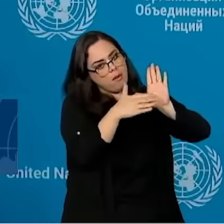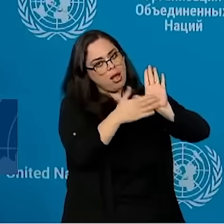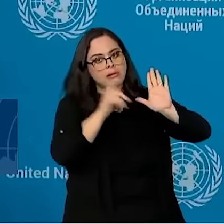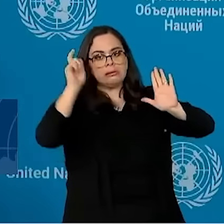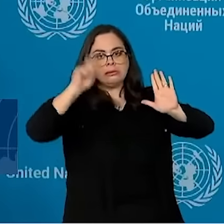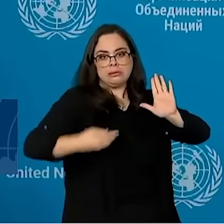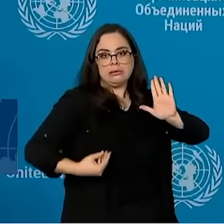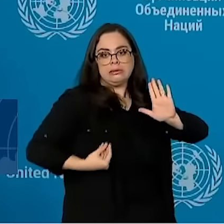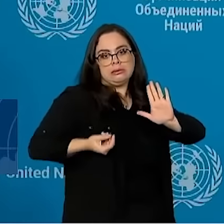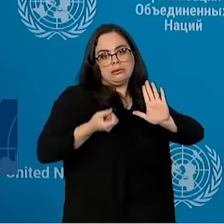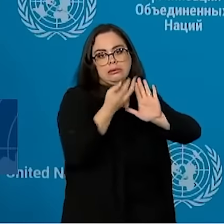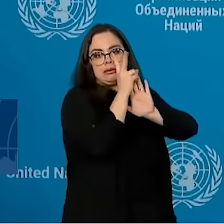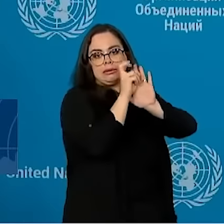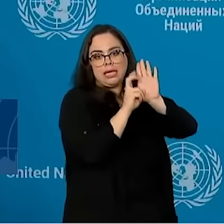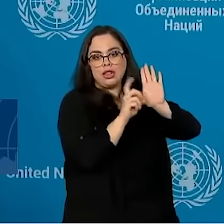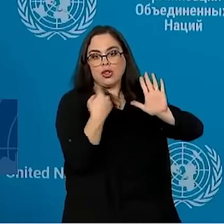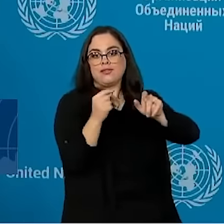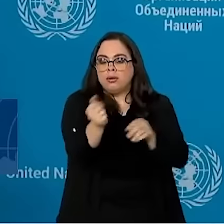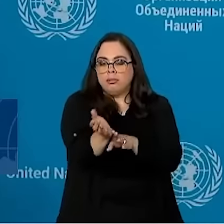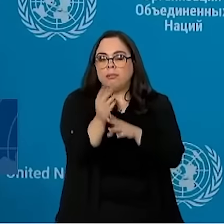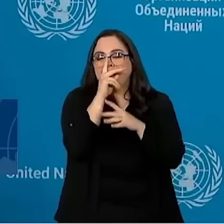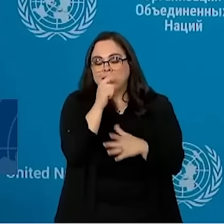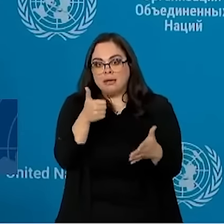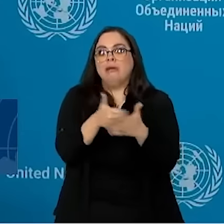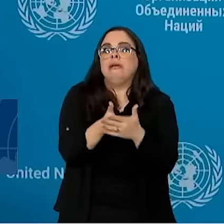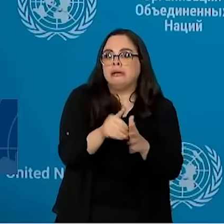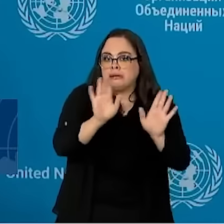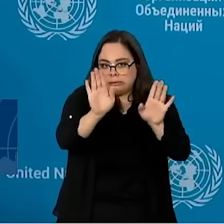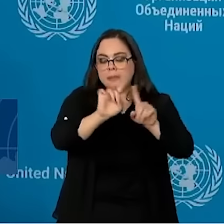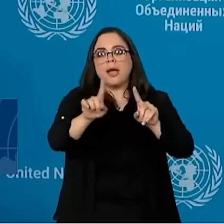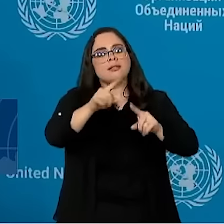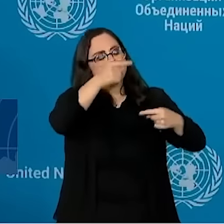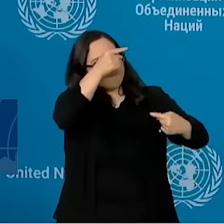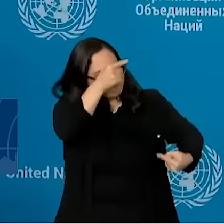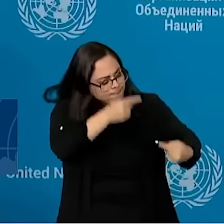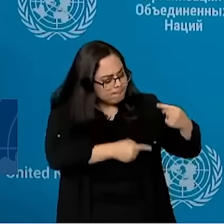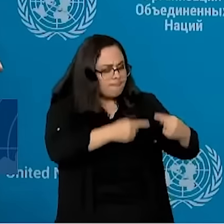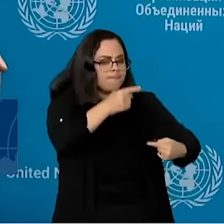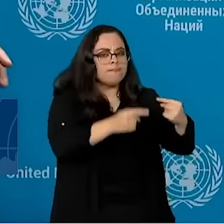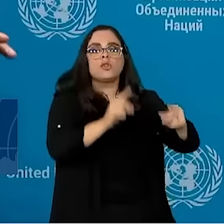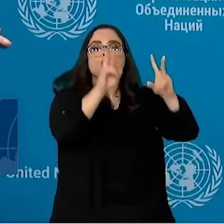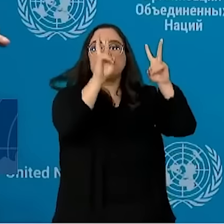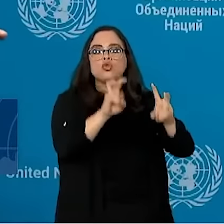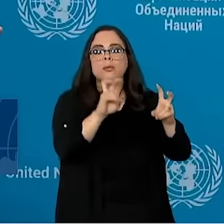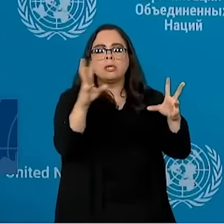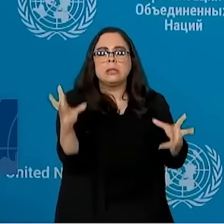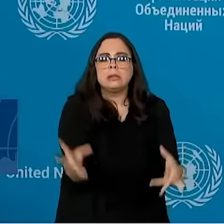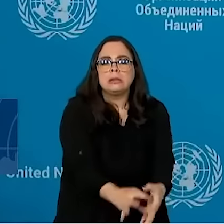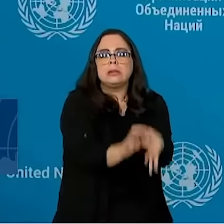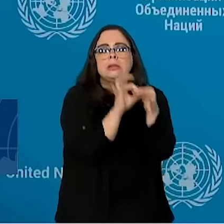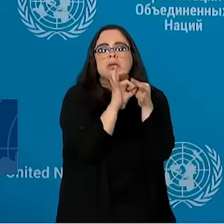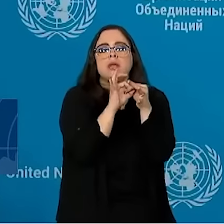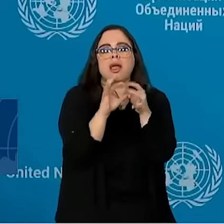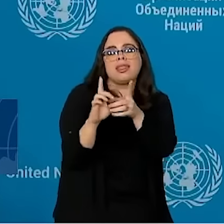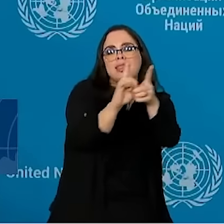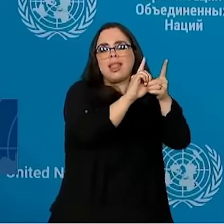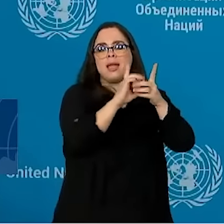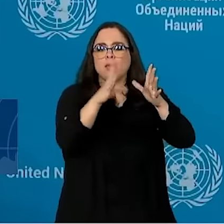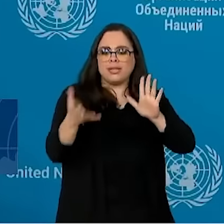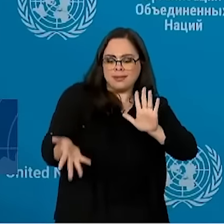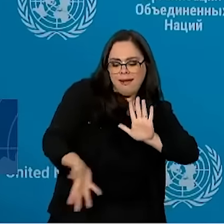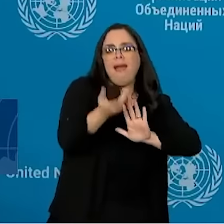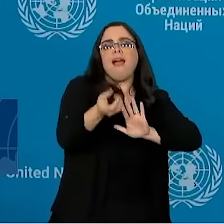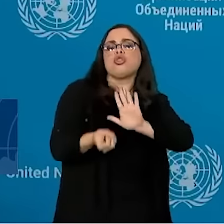possível colocar na pauta quando nós fizemos a pauta. Para a gente discutir a revitalização da democracia,